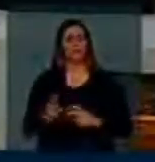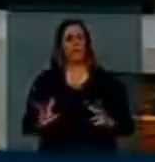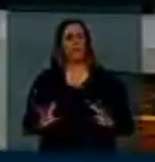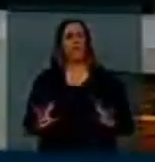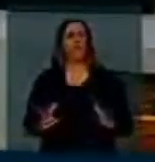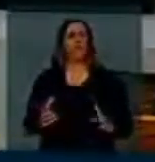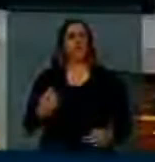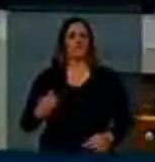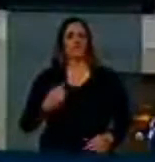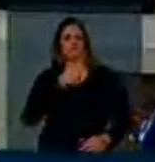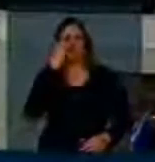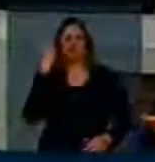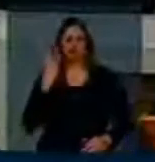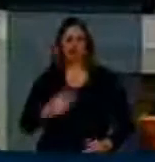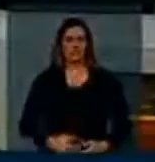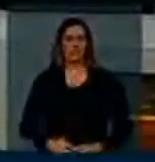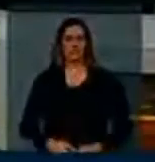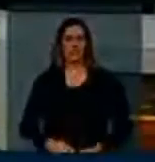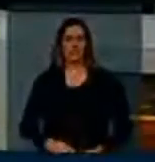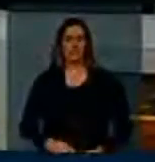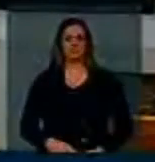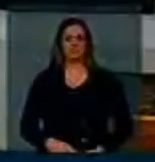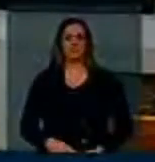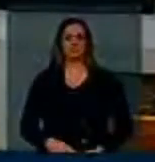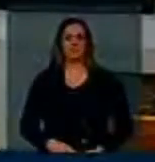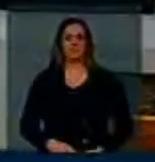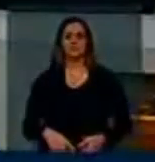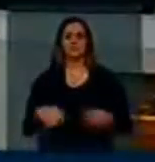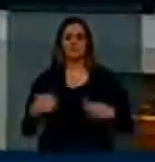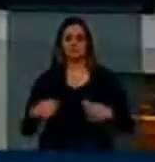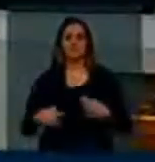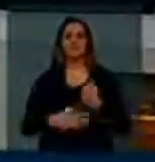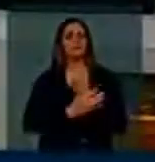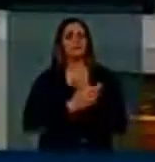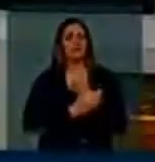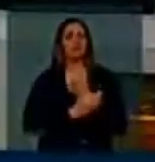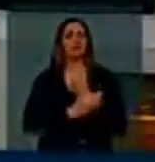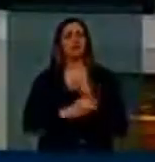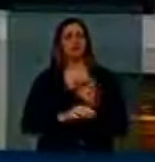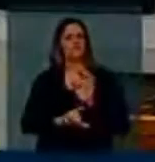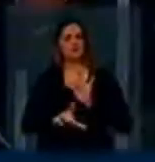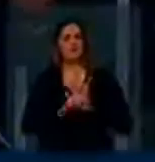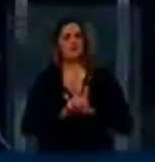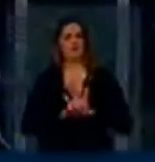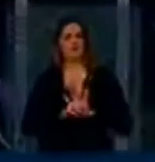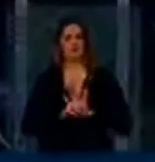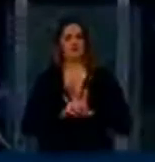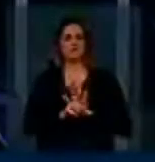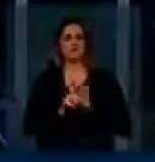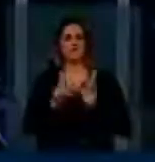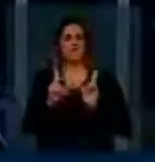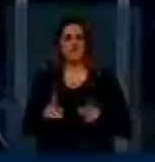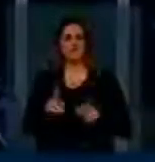privacidade merece uma garantia legal, que coloque em prática aquilo que a Constituição já nos garante,